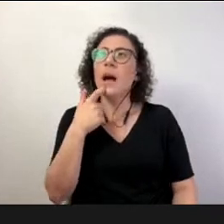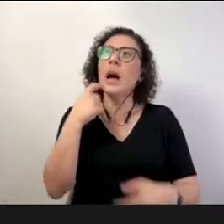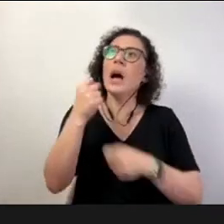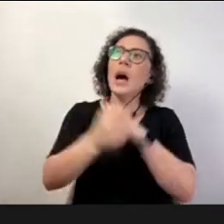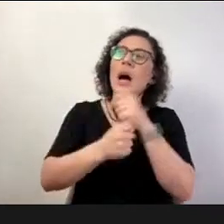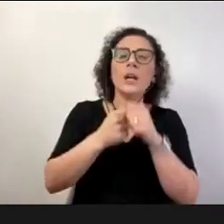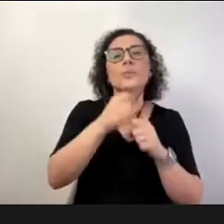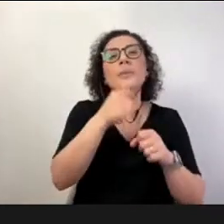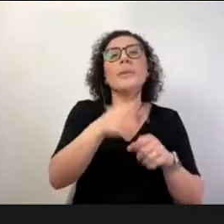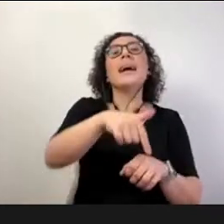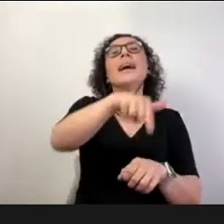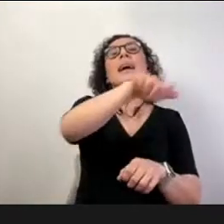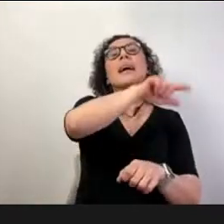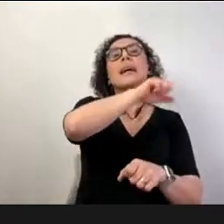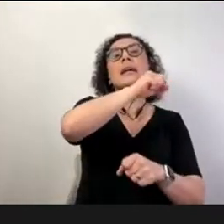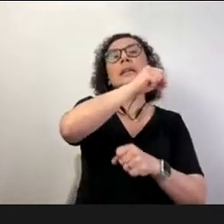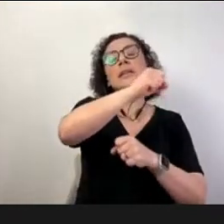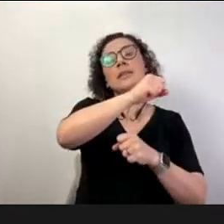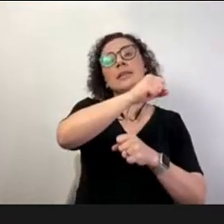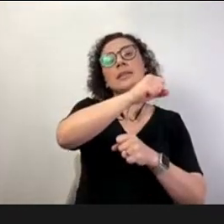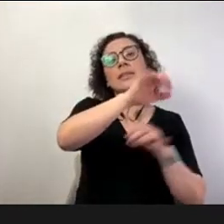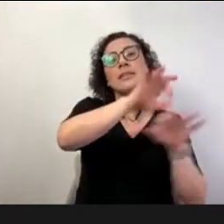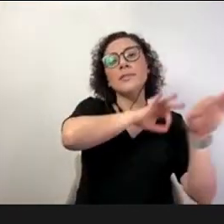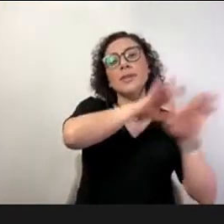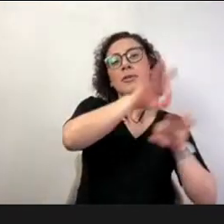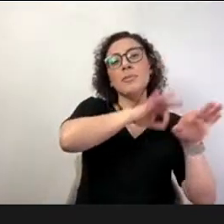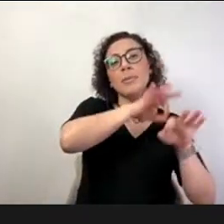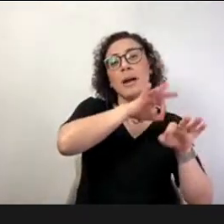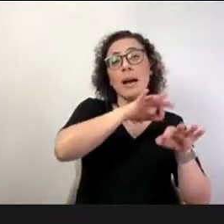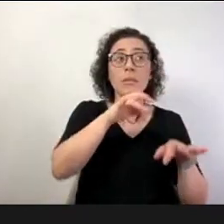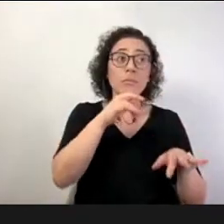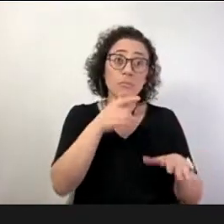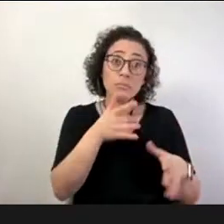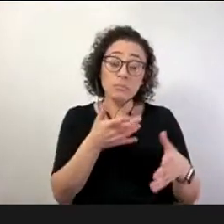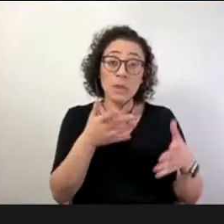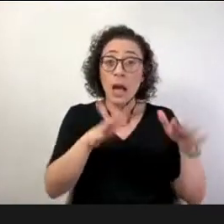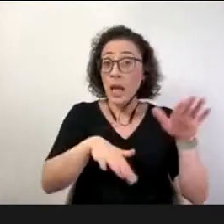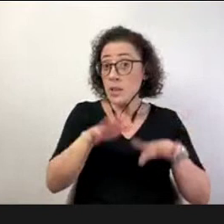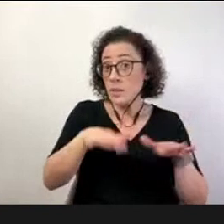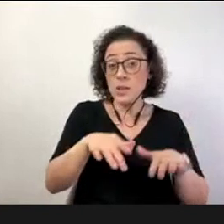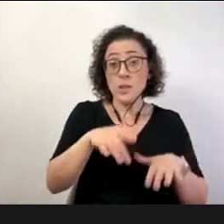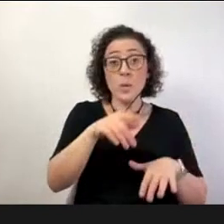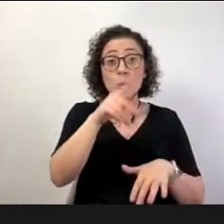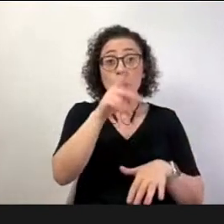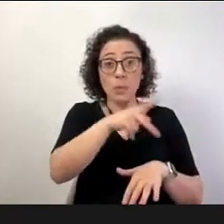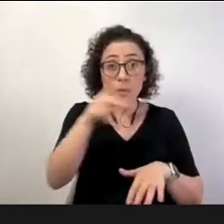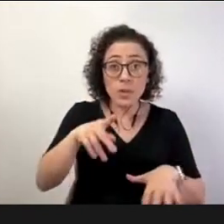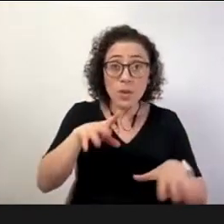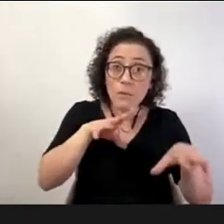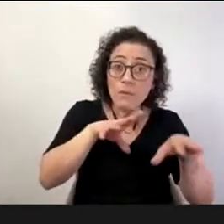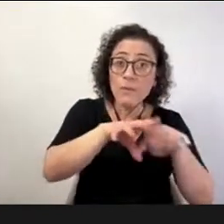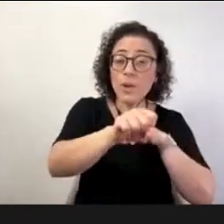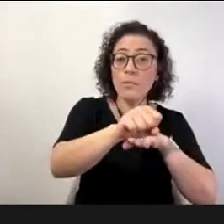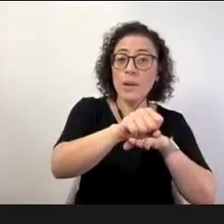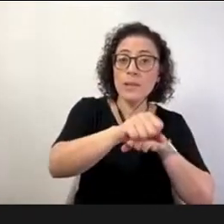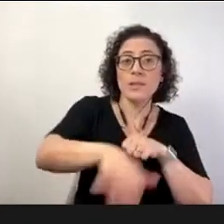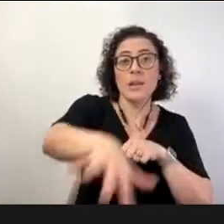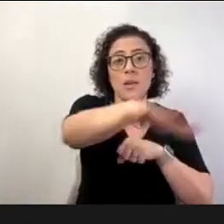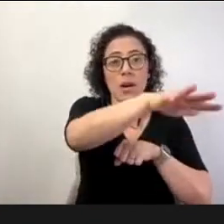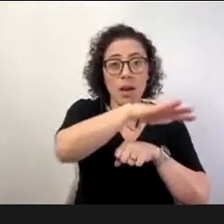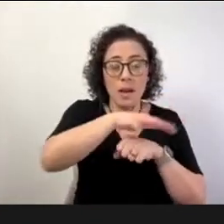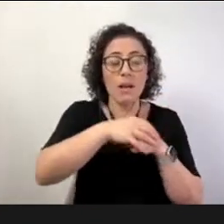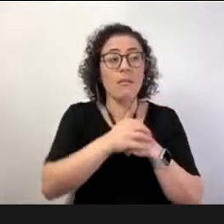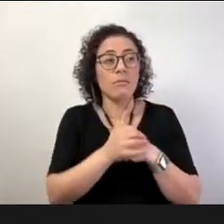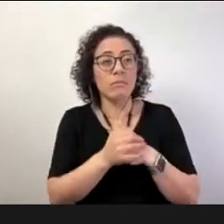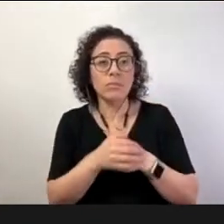planejamento inclusive de formação docente em serviço no ano né olhando para as diretrizes educacionais mais macro olhando